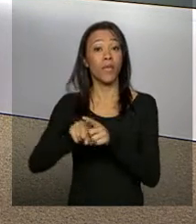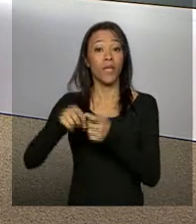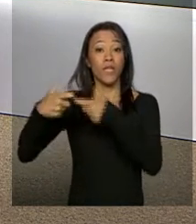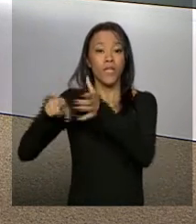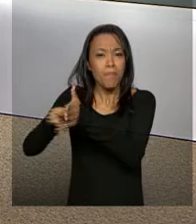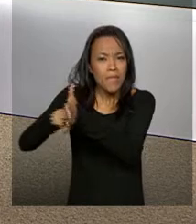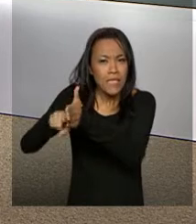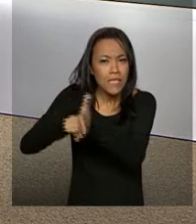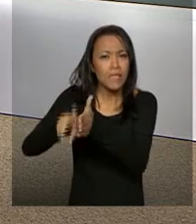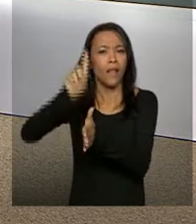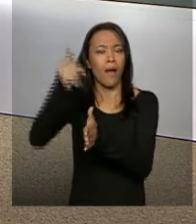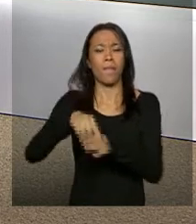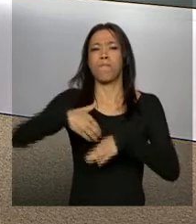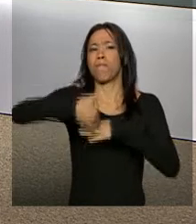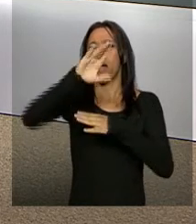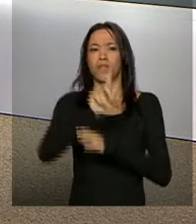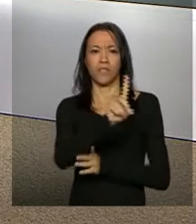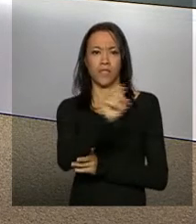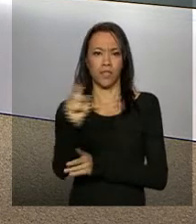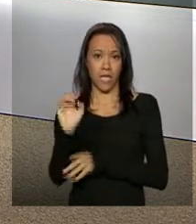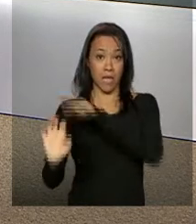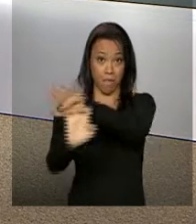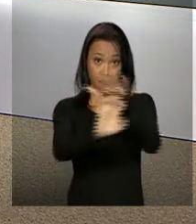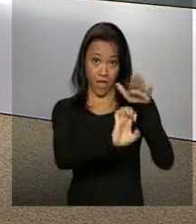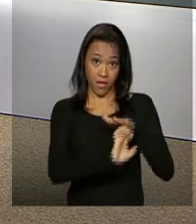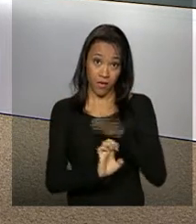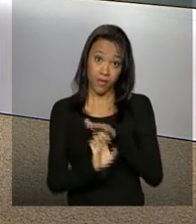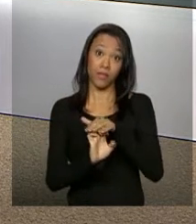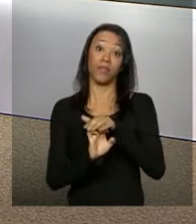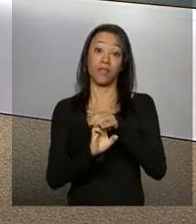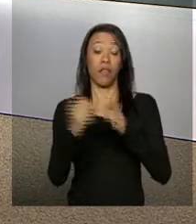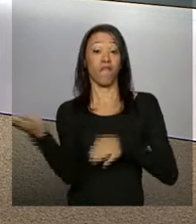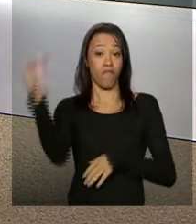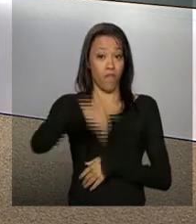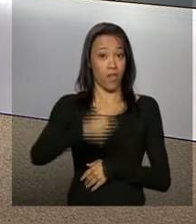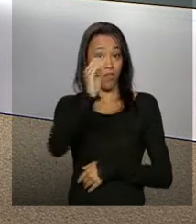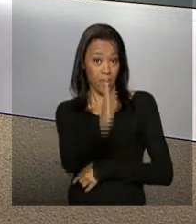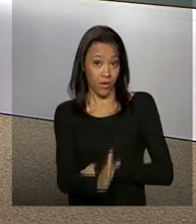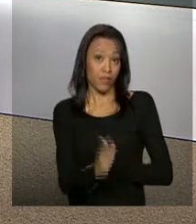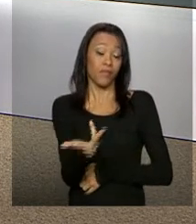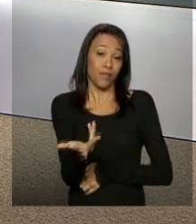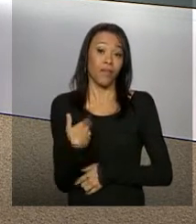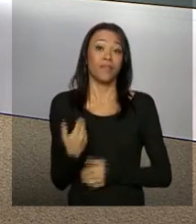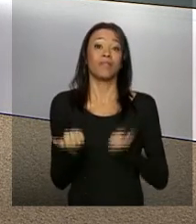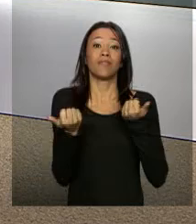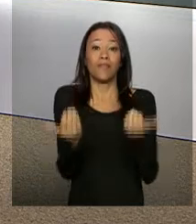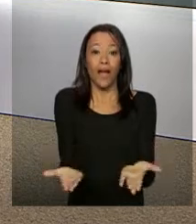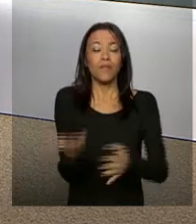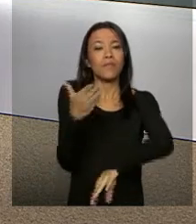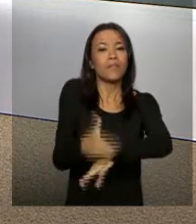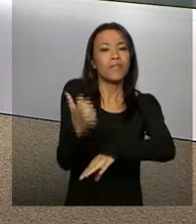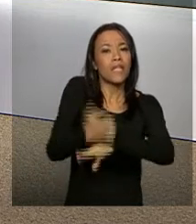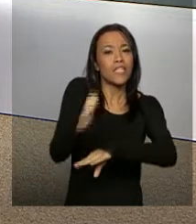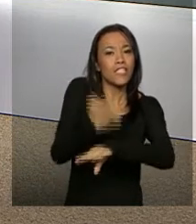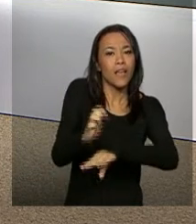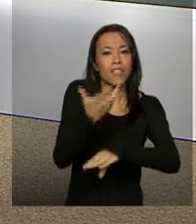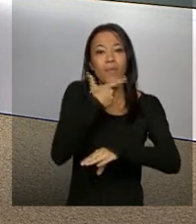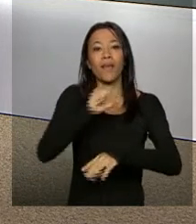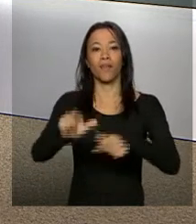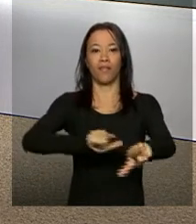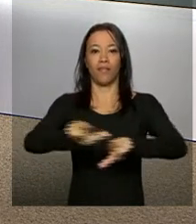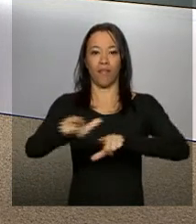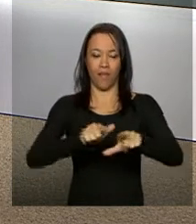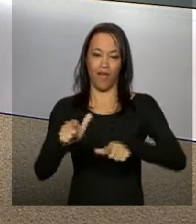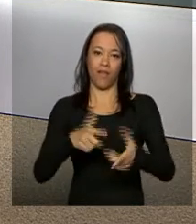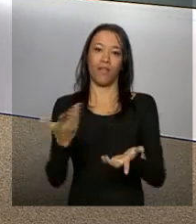Mais de 100 empresas coreanas, a maioria delas com investimentos no Brasil, têm oferecido estágios profissionalizantes para os bolsistas